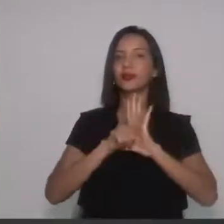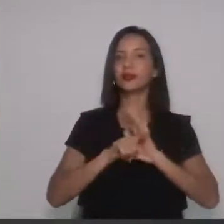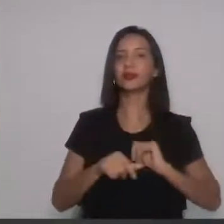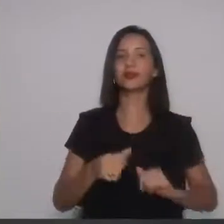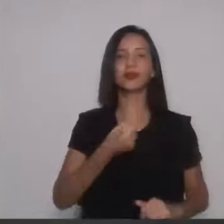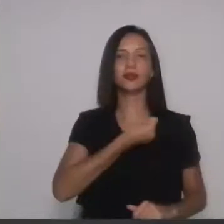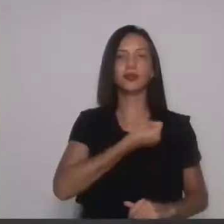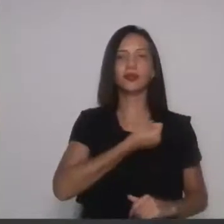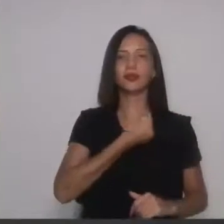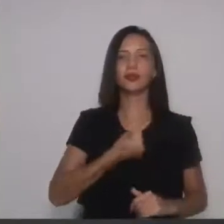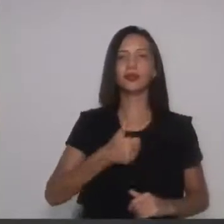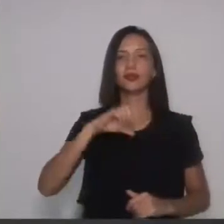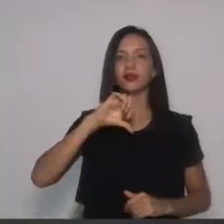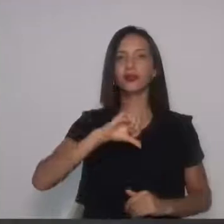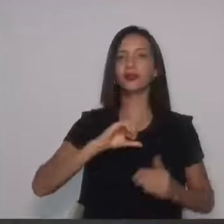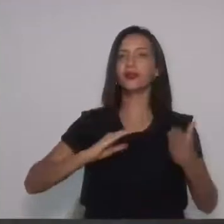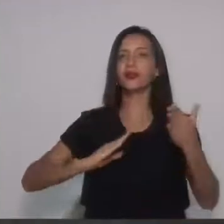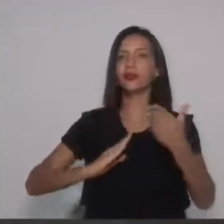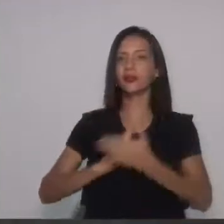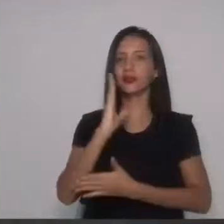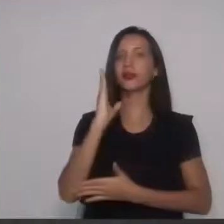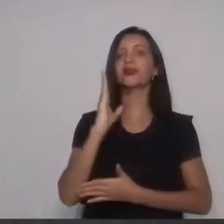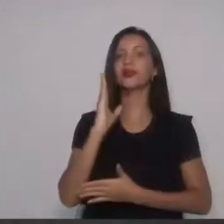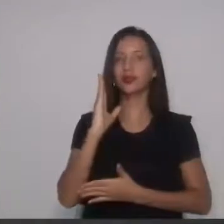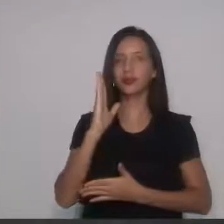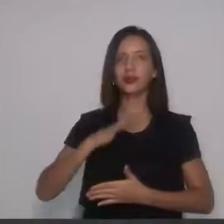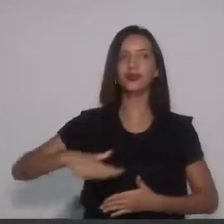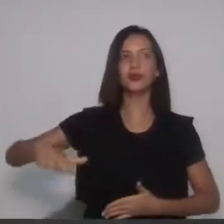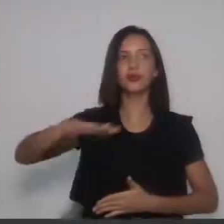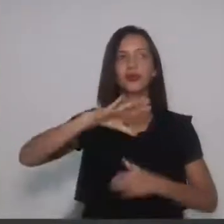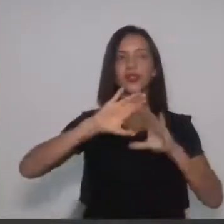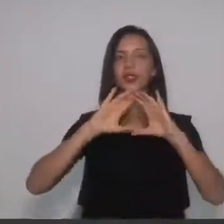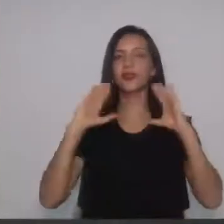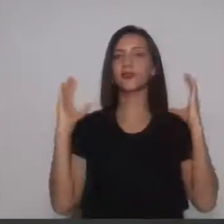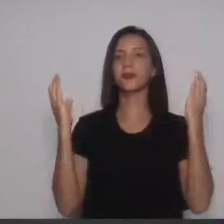2019, declaro aprovado por esta casa.